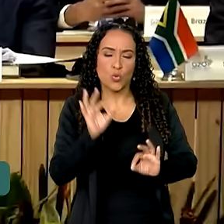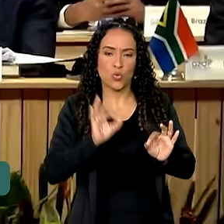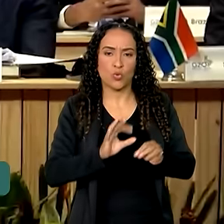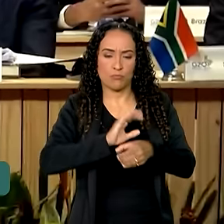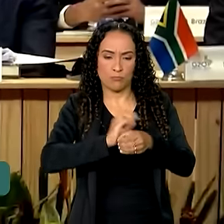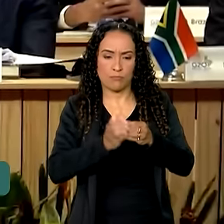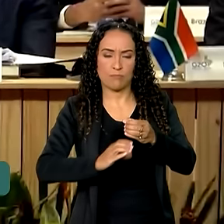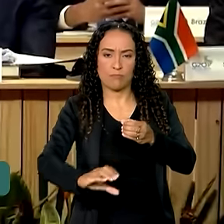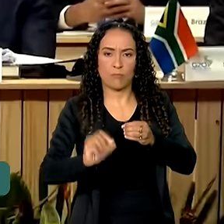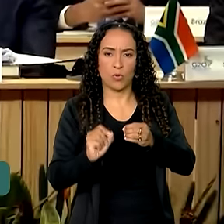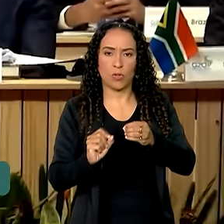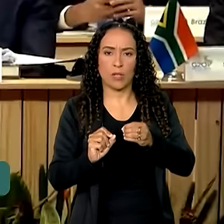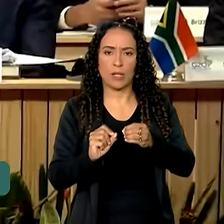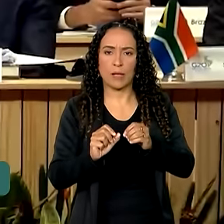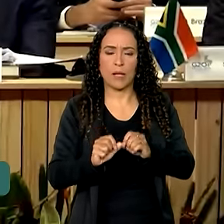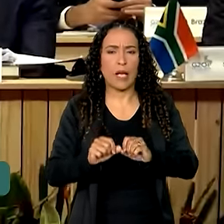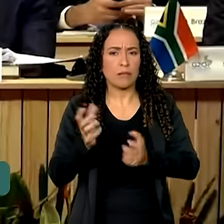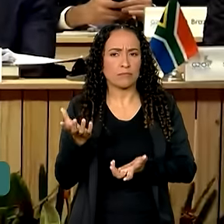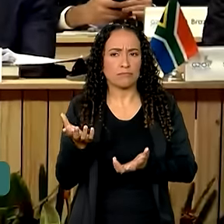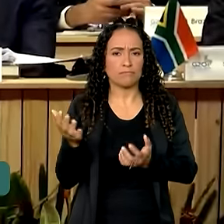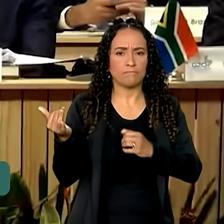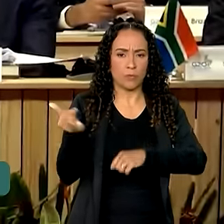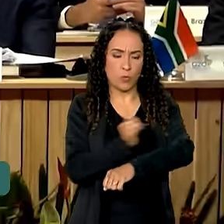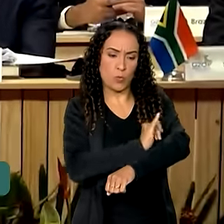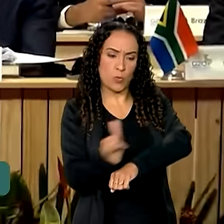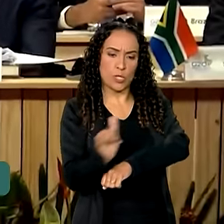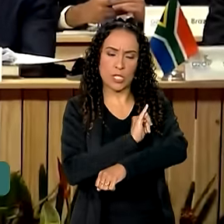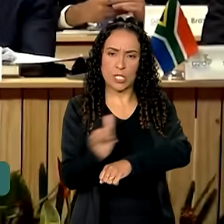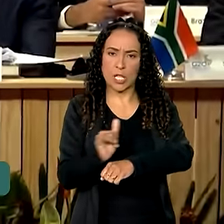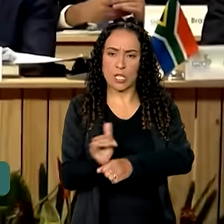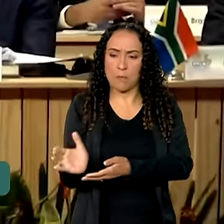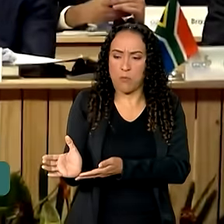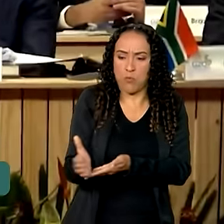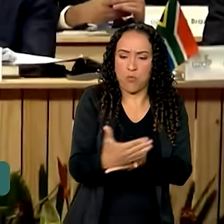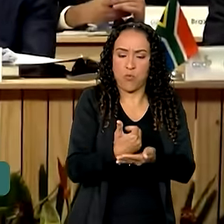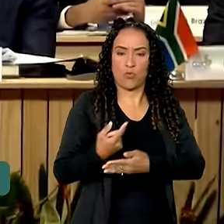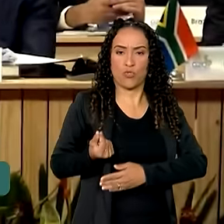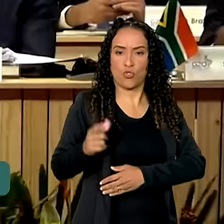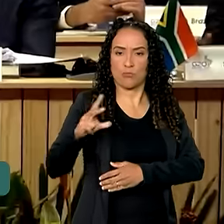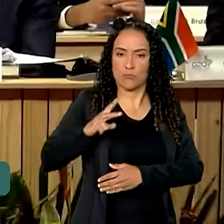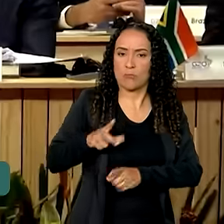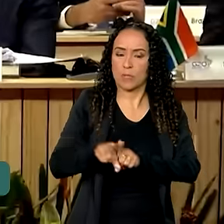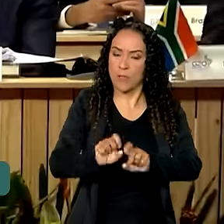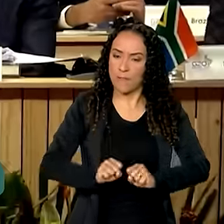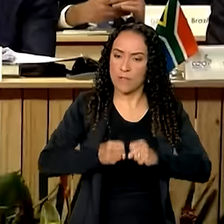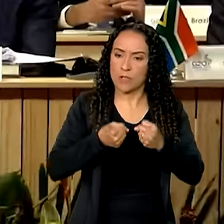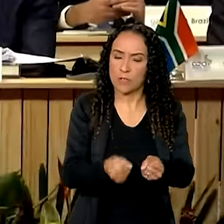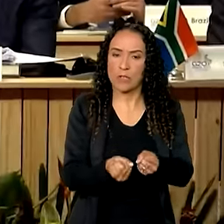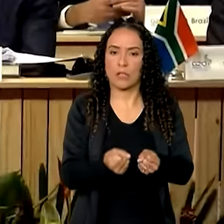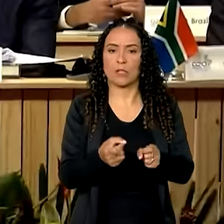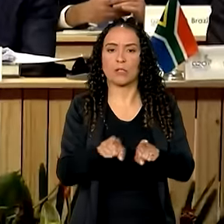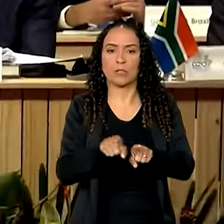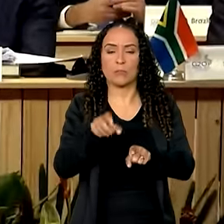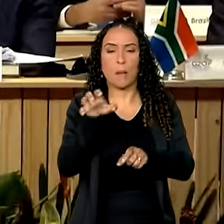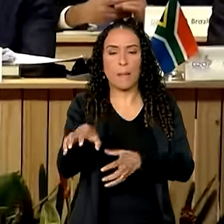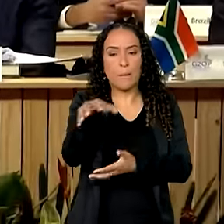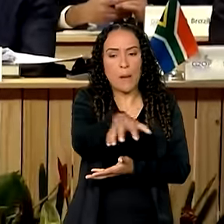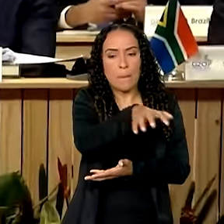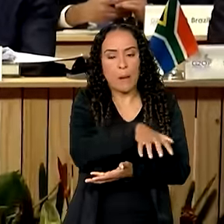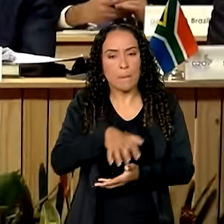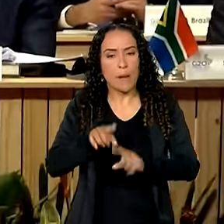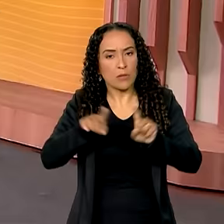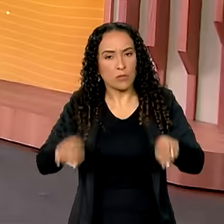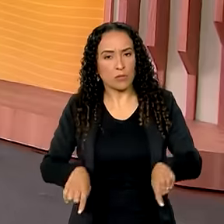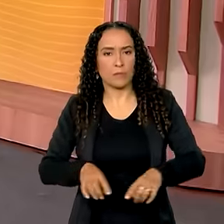configurando numa clara medida para atrair capital privado e fortalecer a prestação regionalizada dos